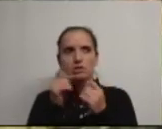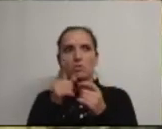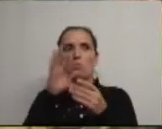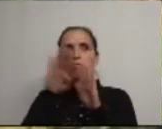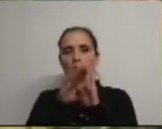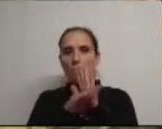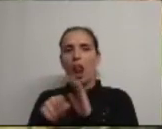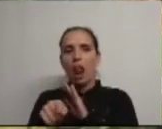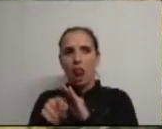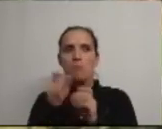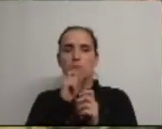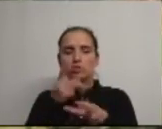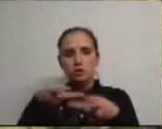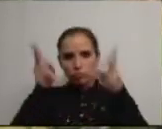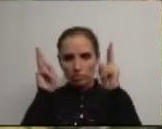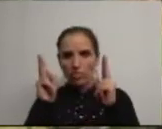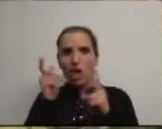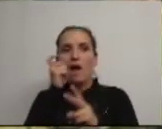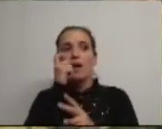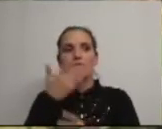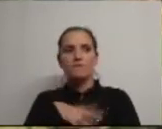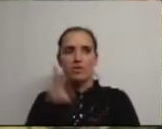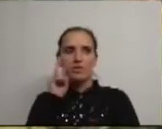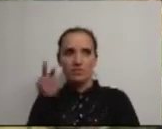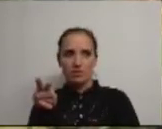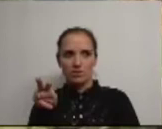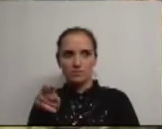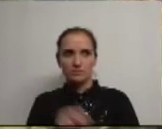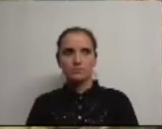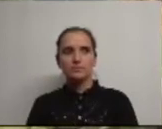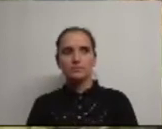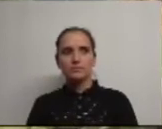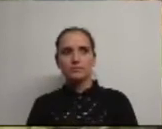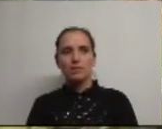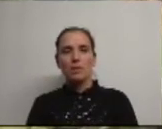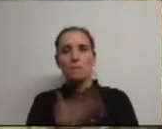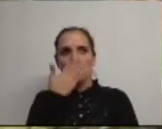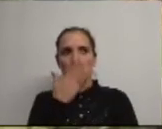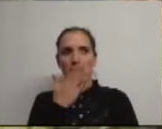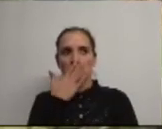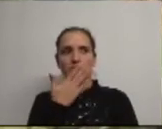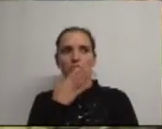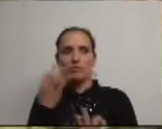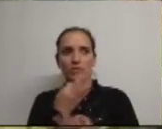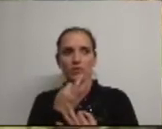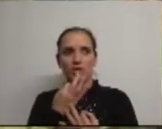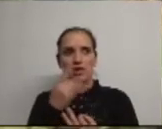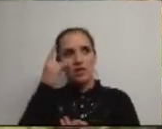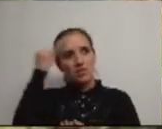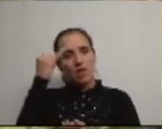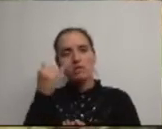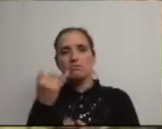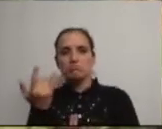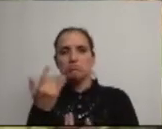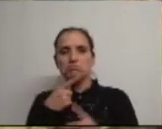estará aqui disponível também para quem quiser consultar. Parece-me uma iniciativa interessante